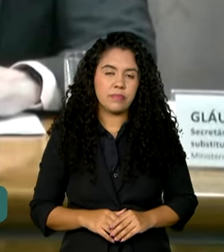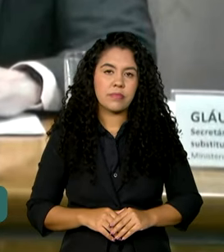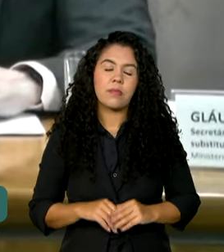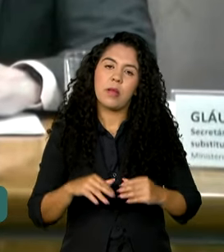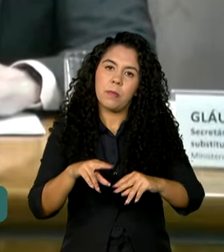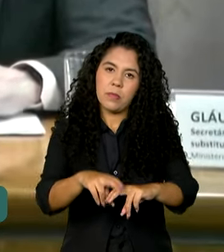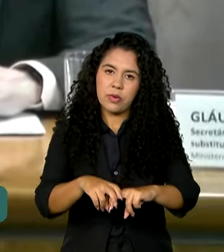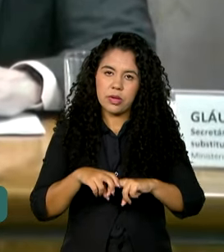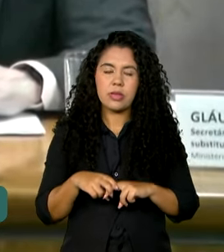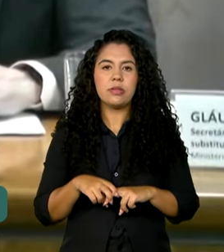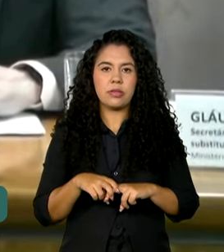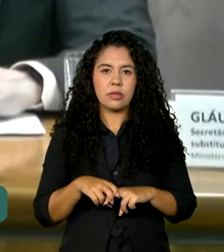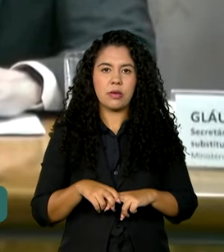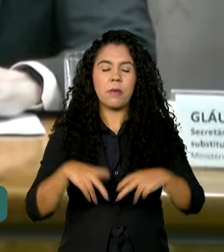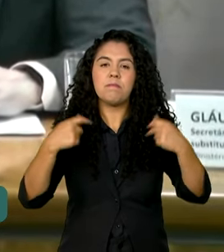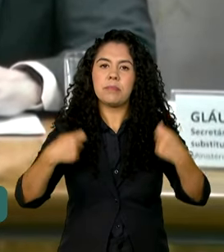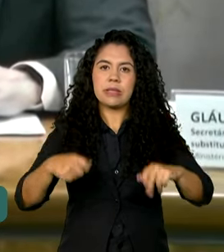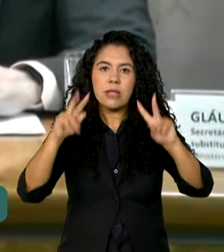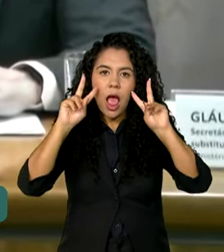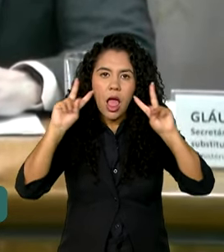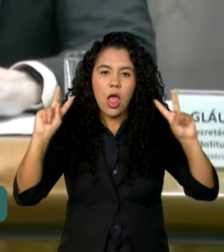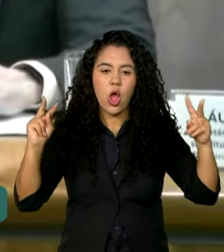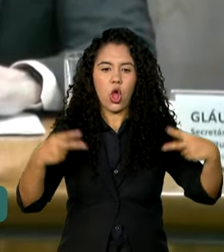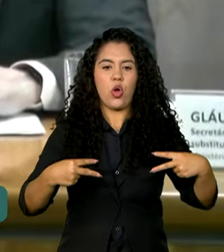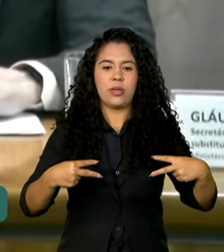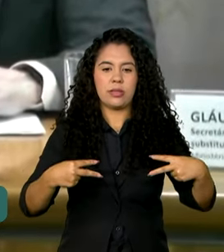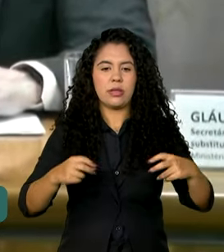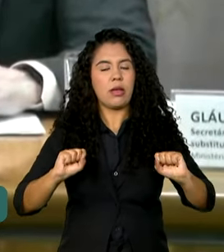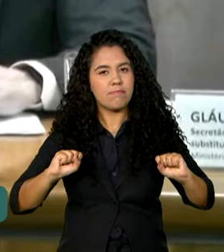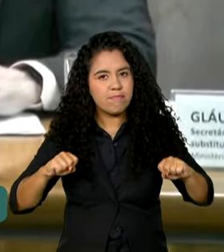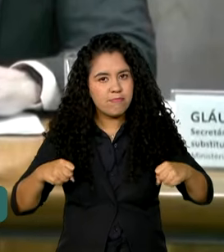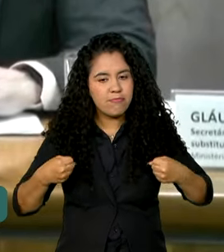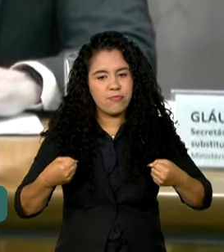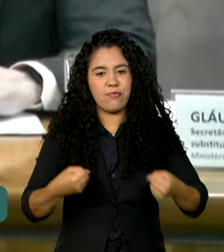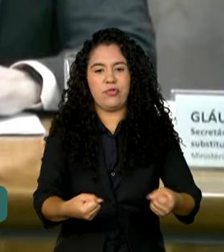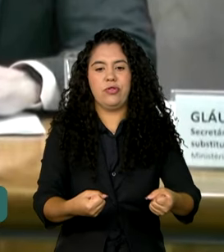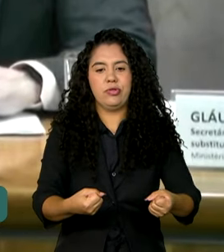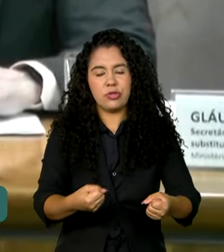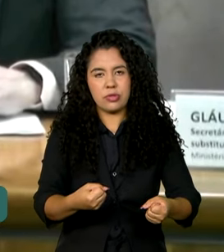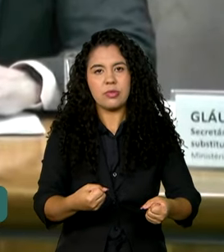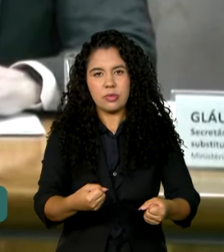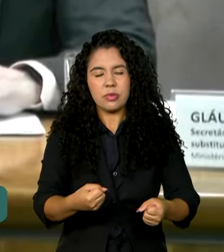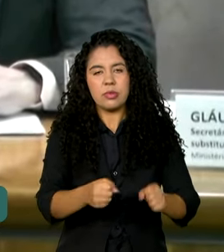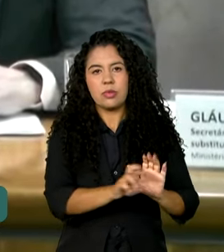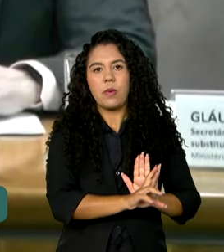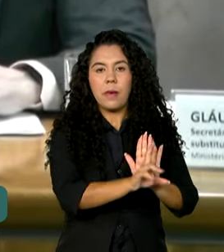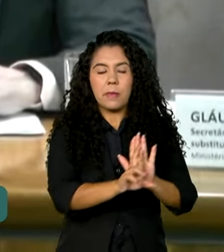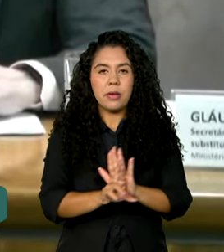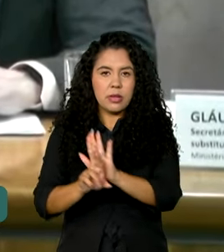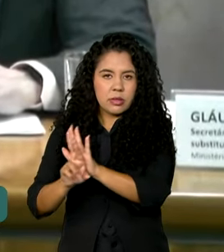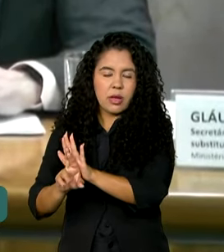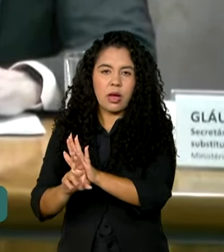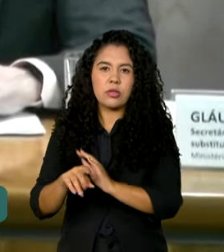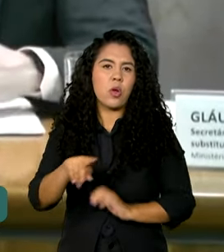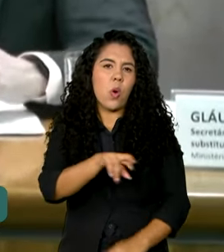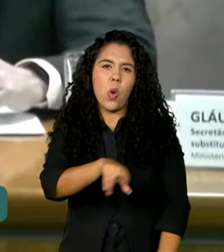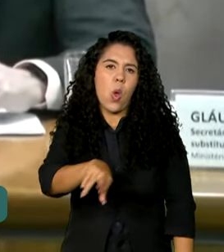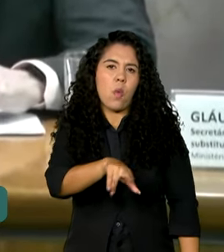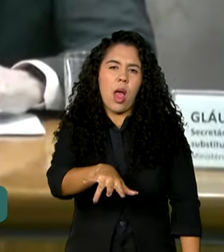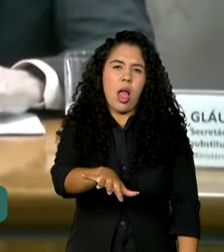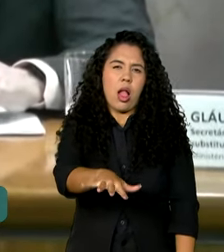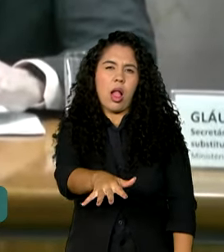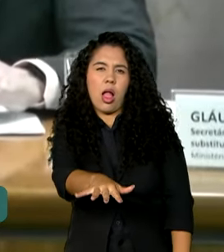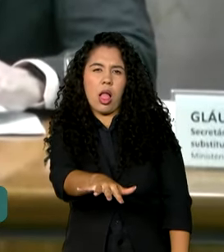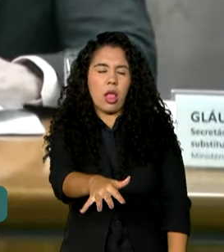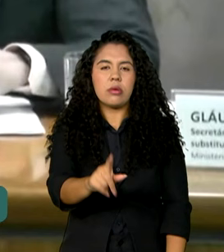Portanto, é preciso reconhecer esse esforço. Não é razoável que quando a gente considere o país em primeiro